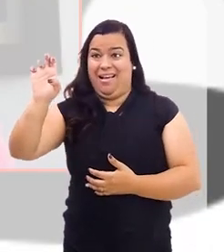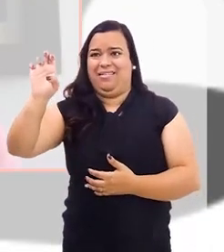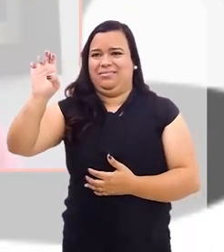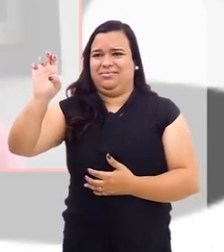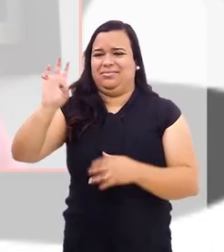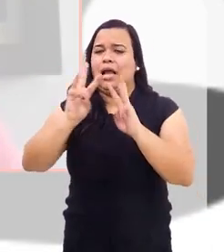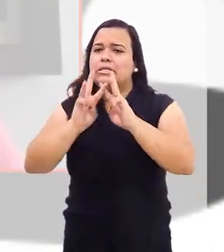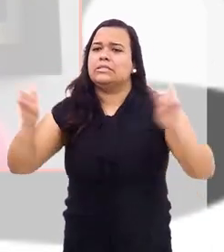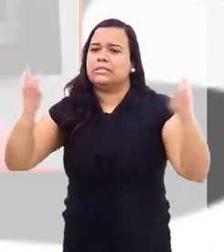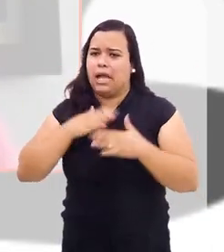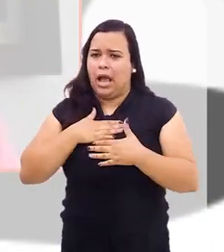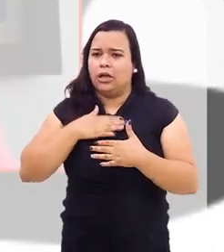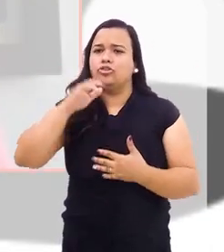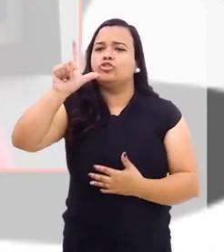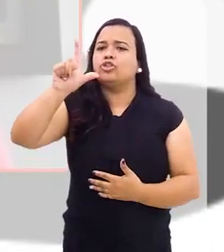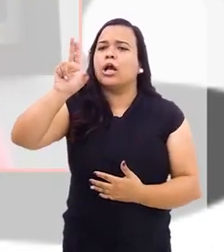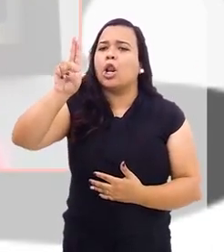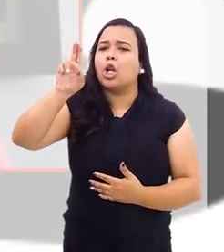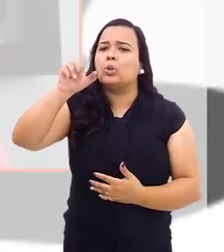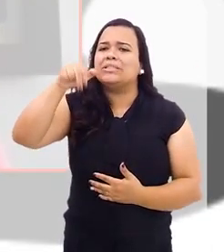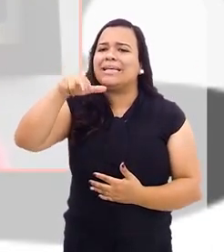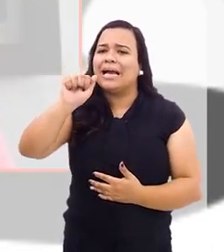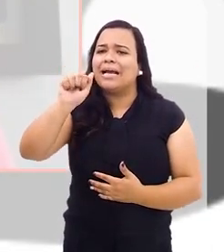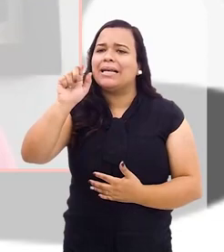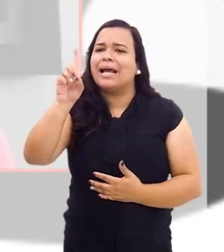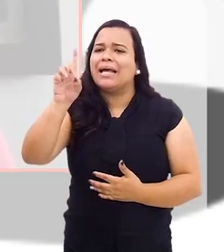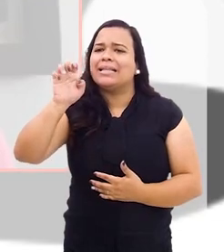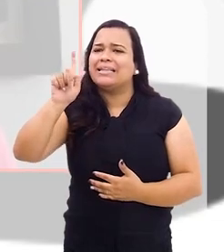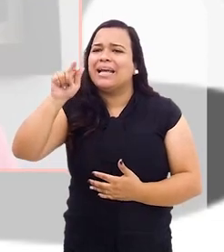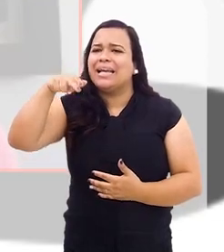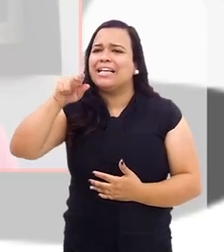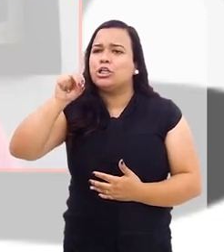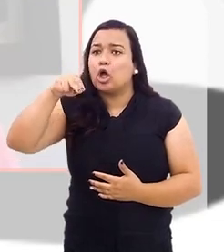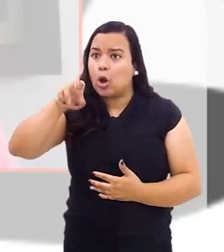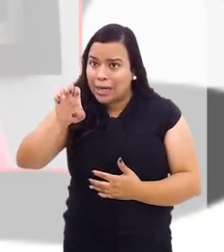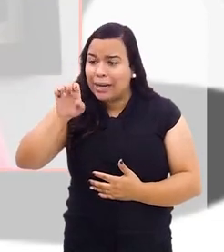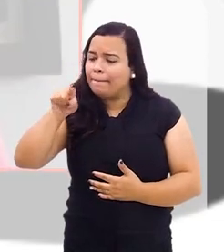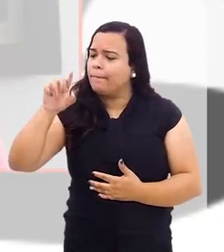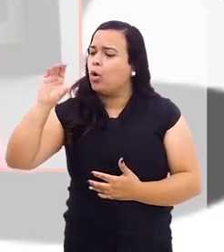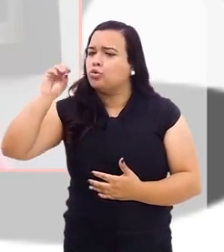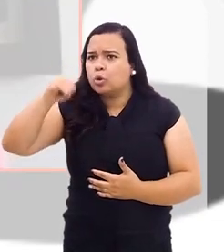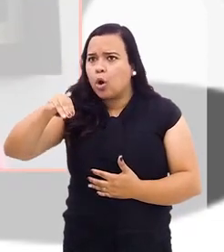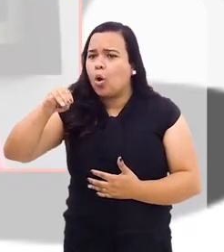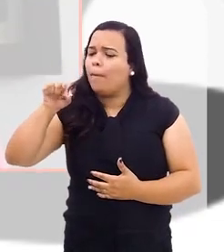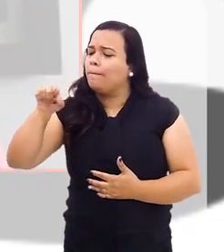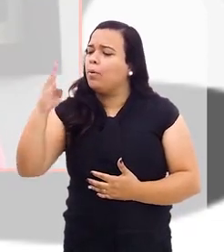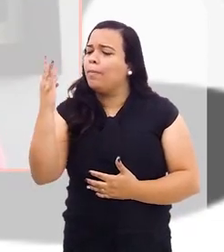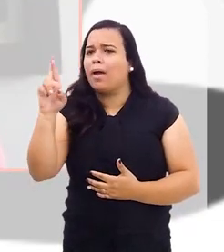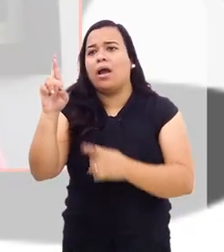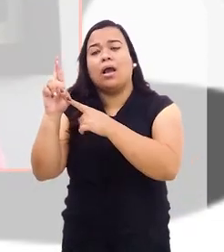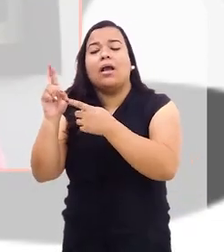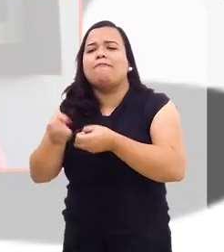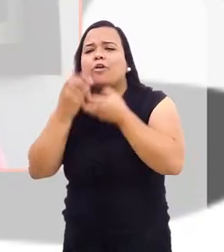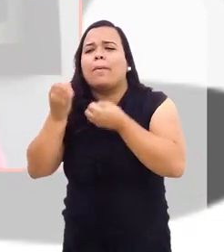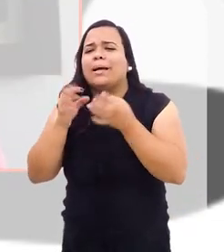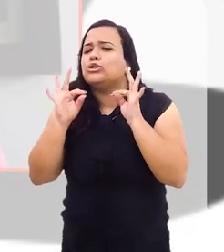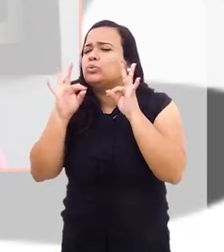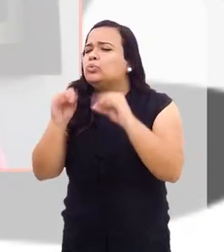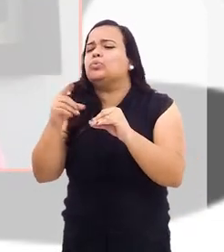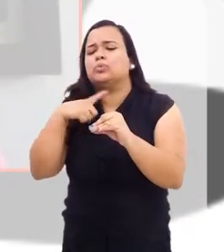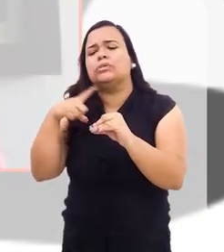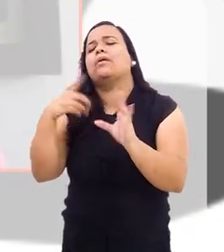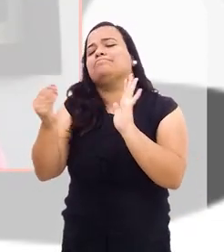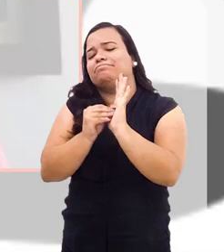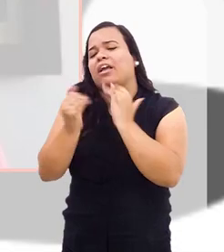E o meu site também é Luciana Degnone.com.br. E lá você tem todas as informações de todos os